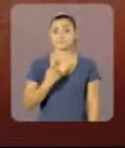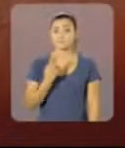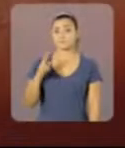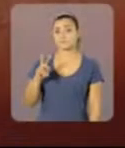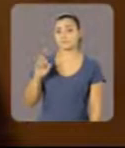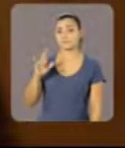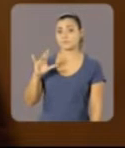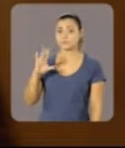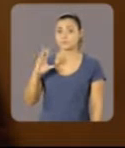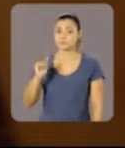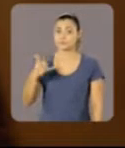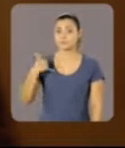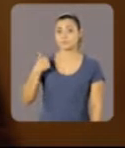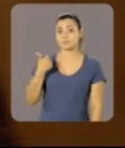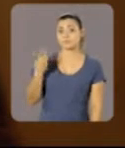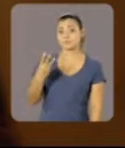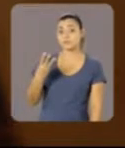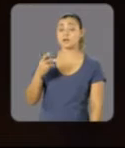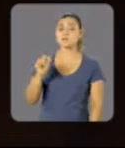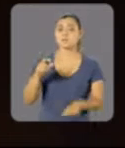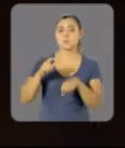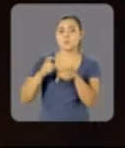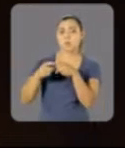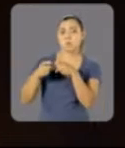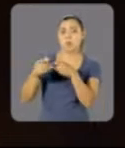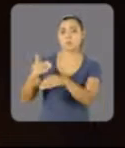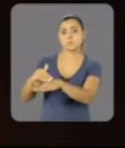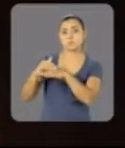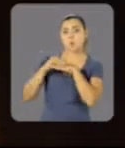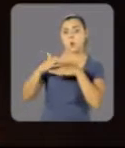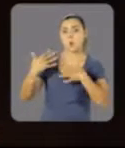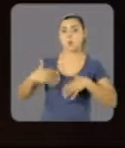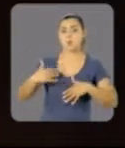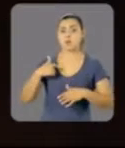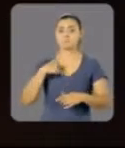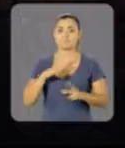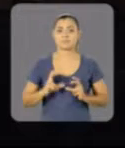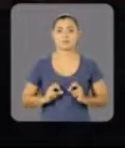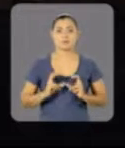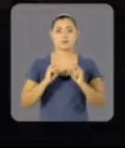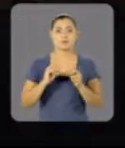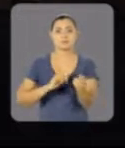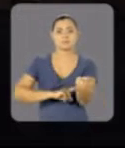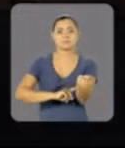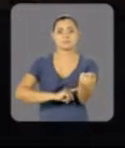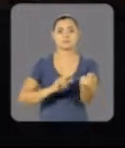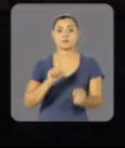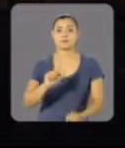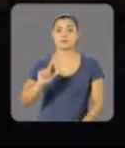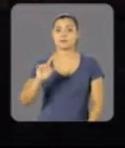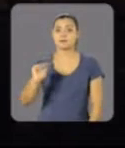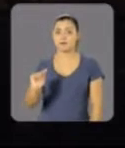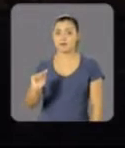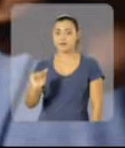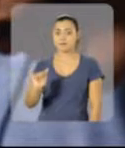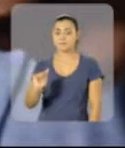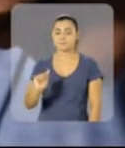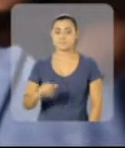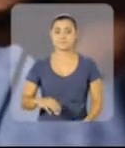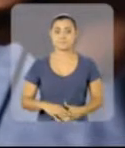Meu nome é Verônica. Eu tinha 13 anos quando os médicos disseram para mim que eu tinha leucemia LLA.